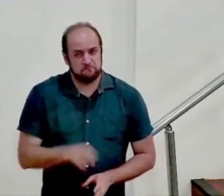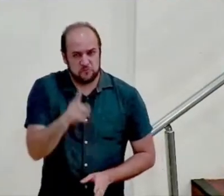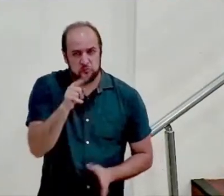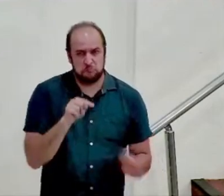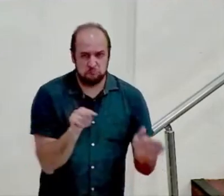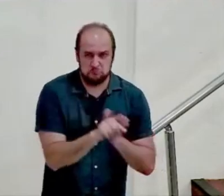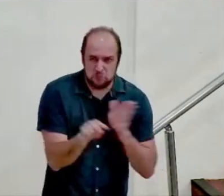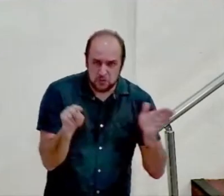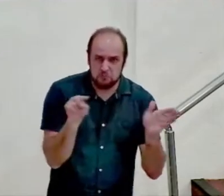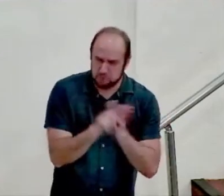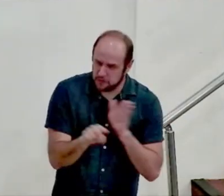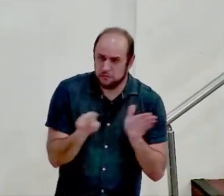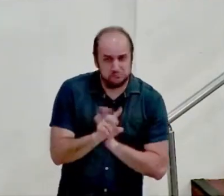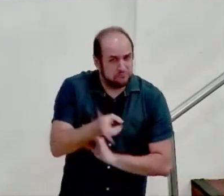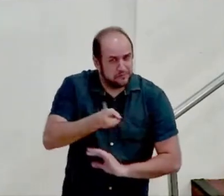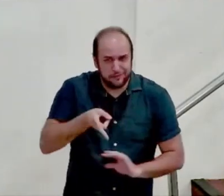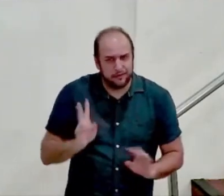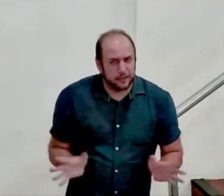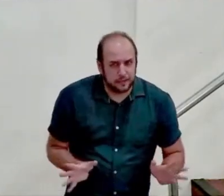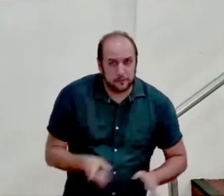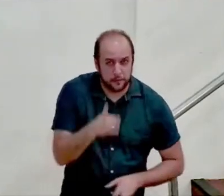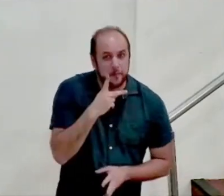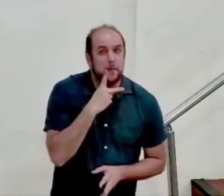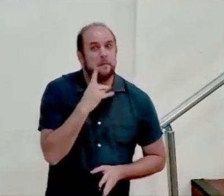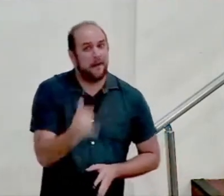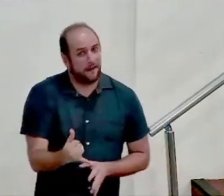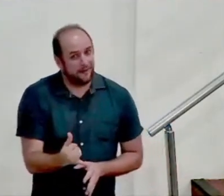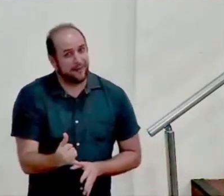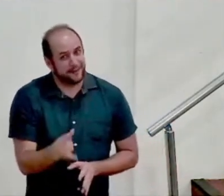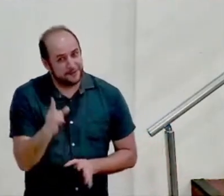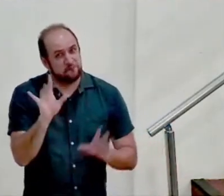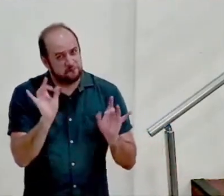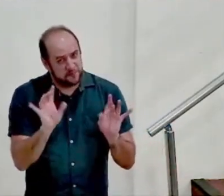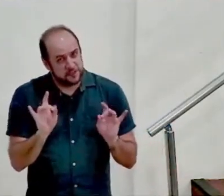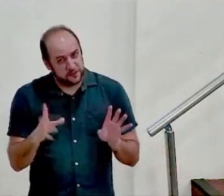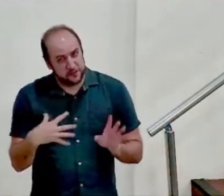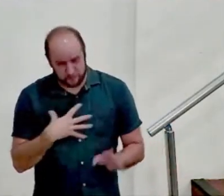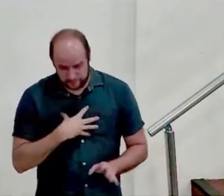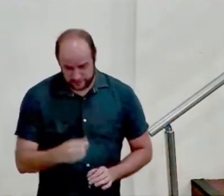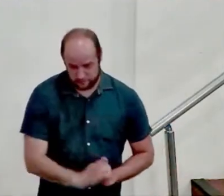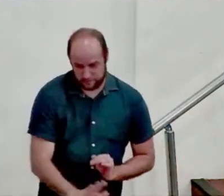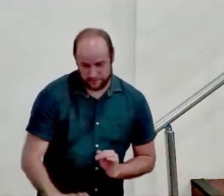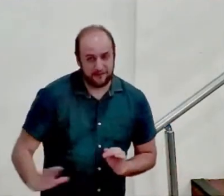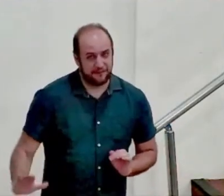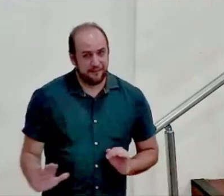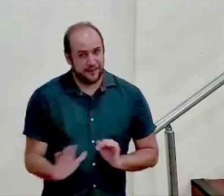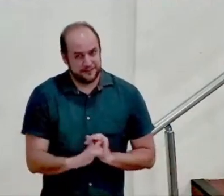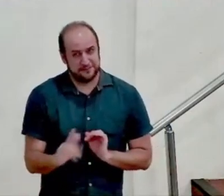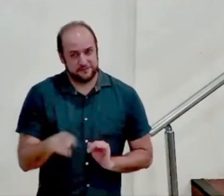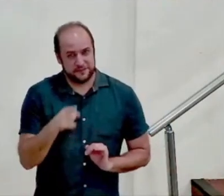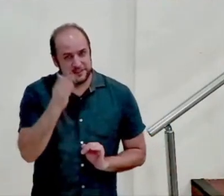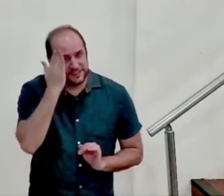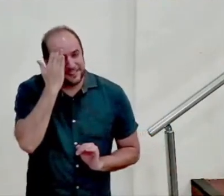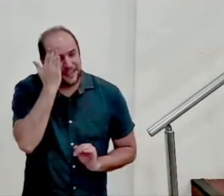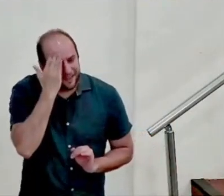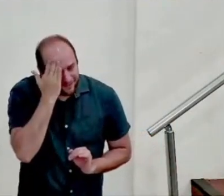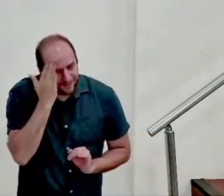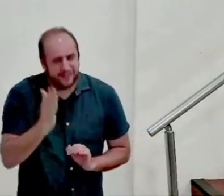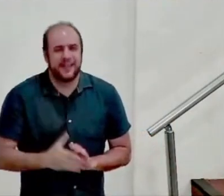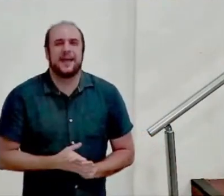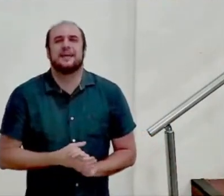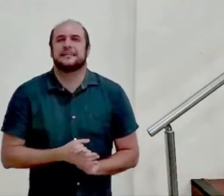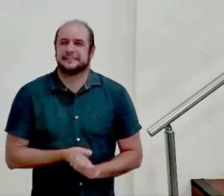perguntas o tempo todo. E se você é pai, especialmente de filhos pequenos, de crianças, você